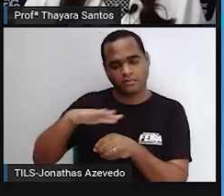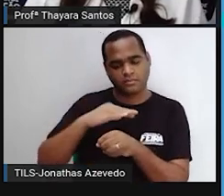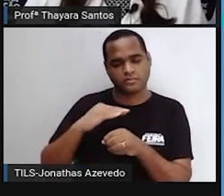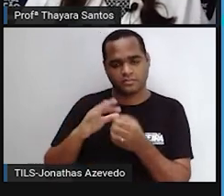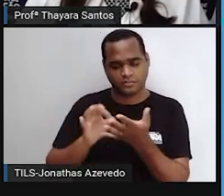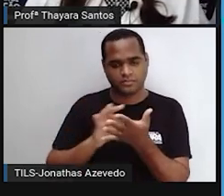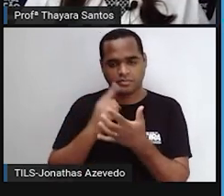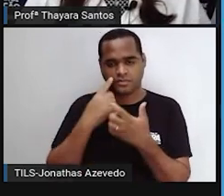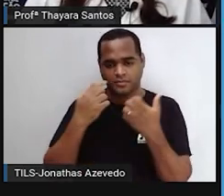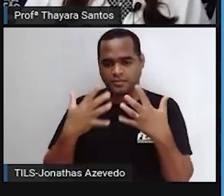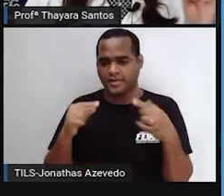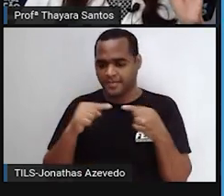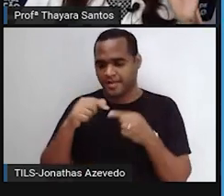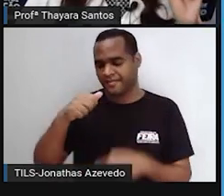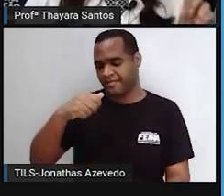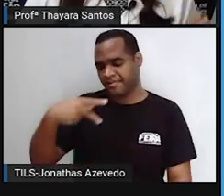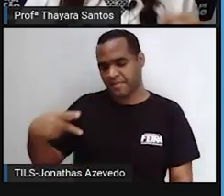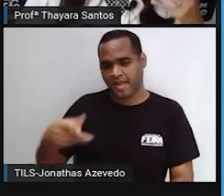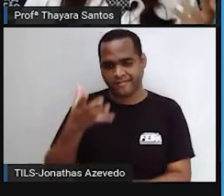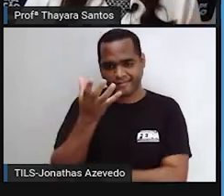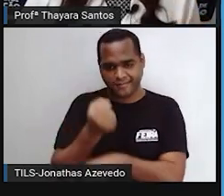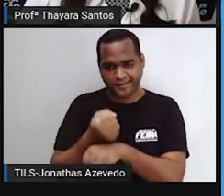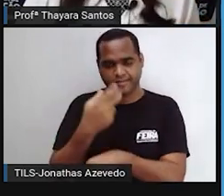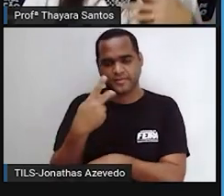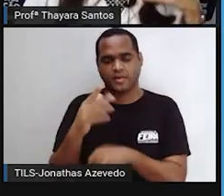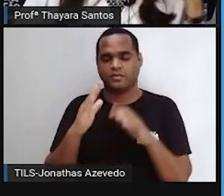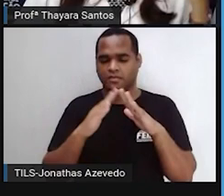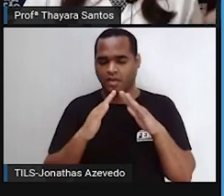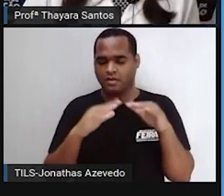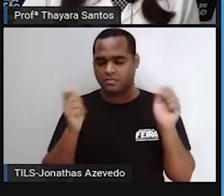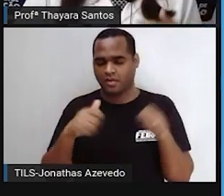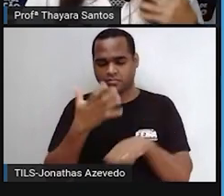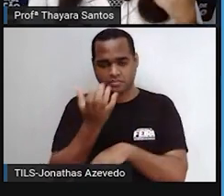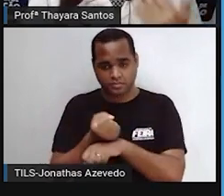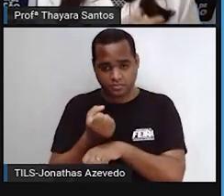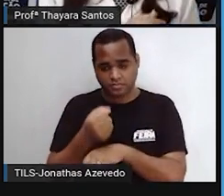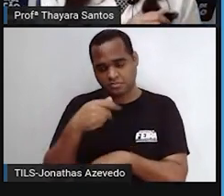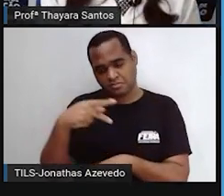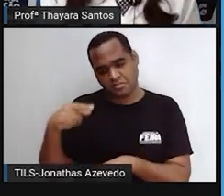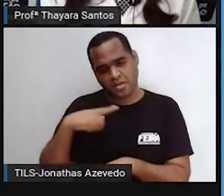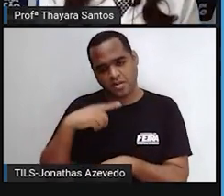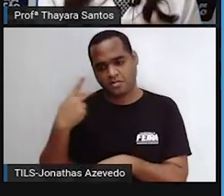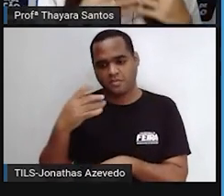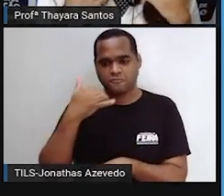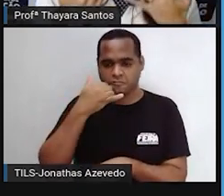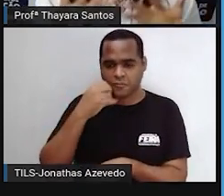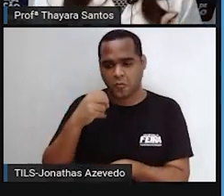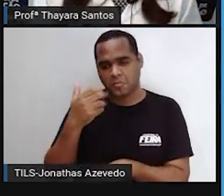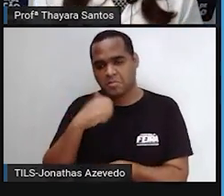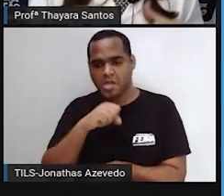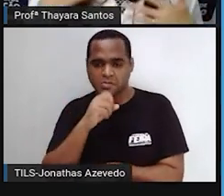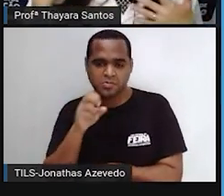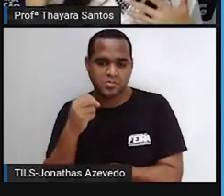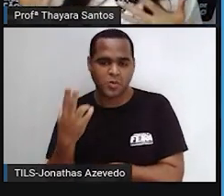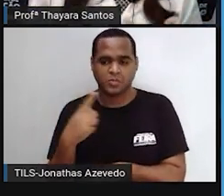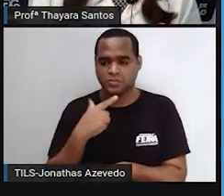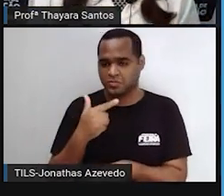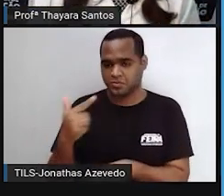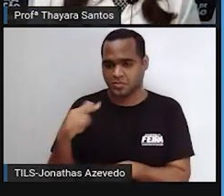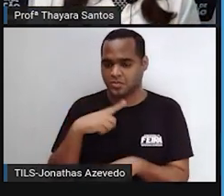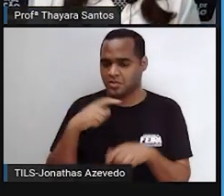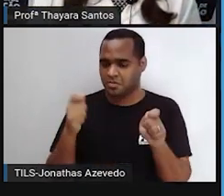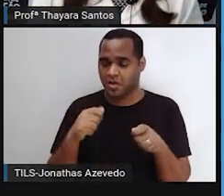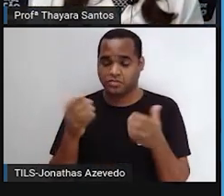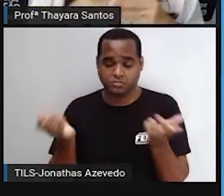eu tenho essa dica de aplicativo. Então, quem puder em casa baixar, se você tiver o seu próprio celular, ou se você não tiver, utilizar o